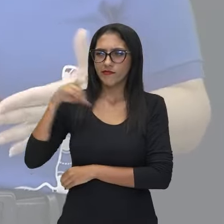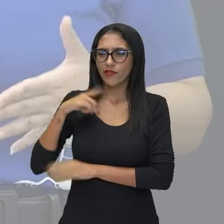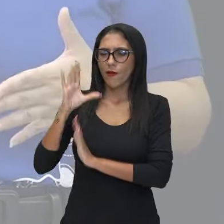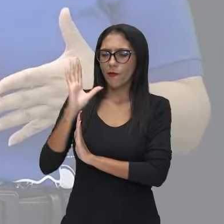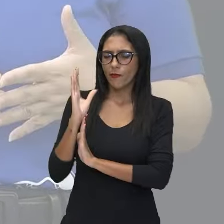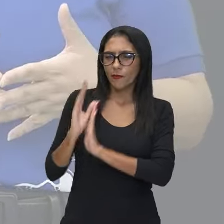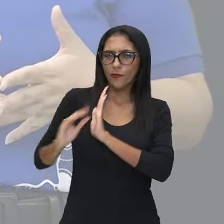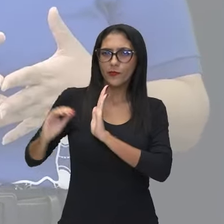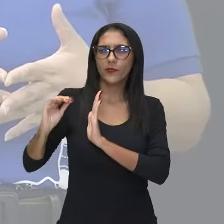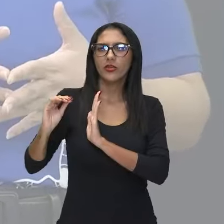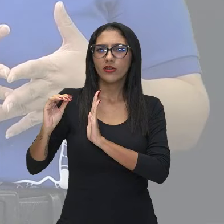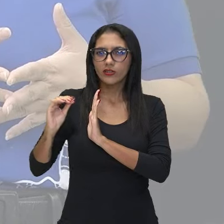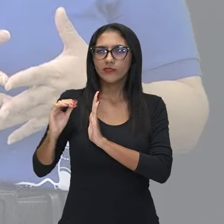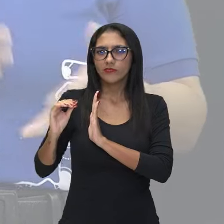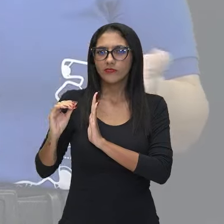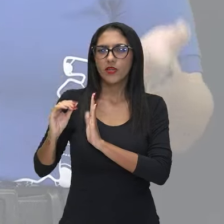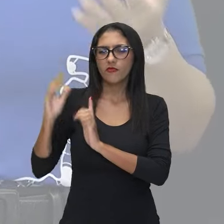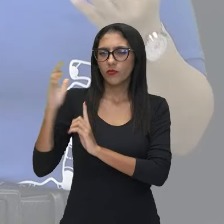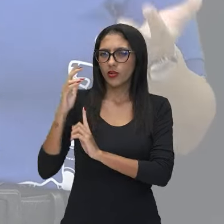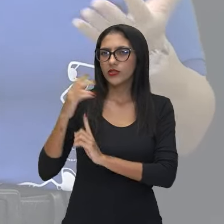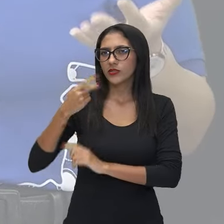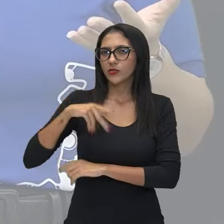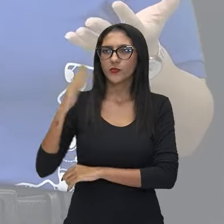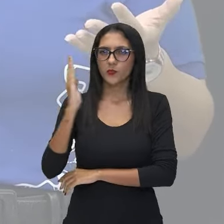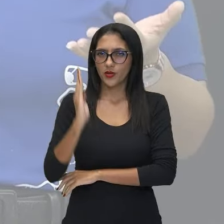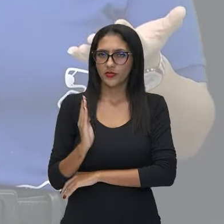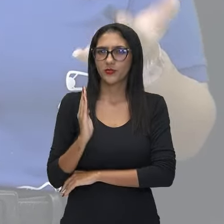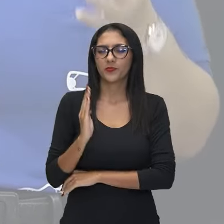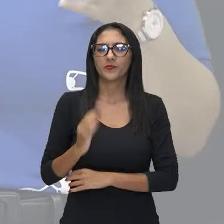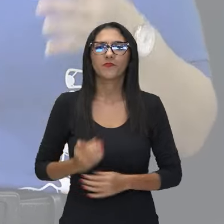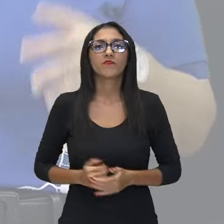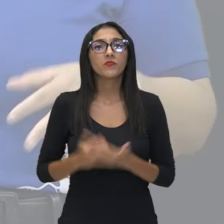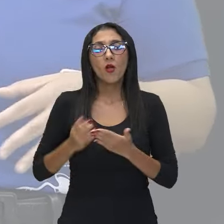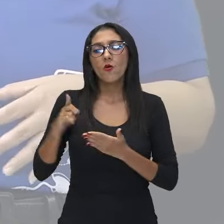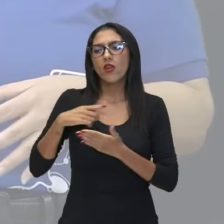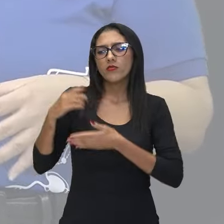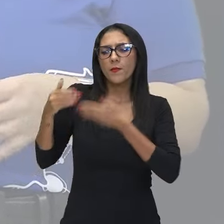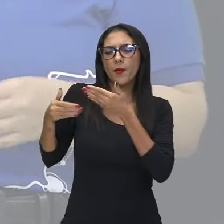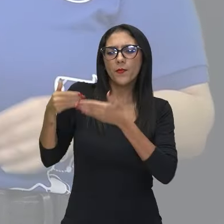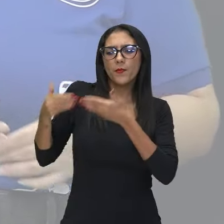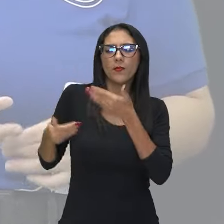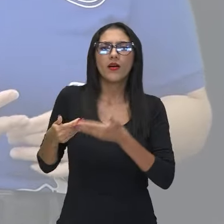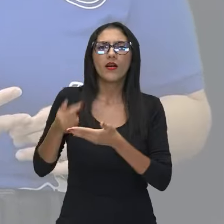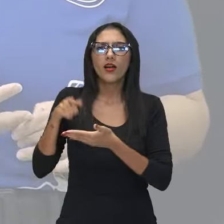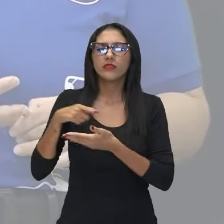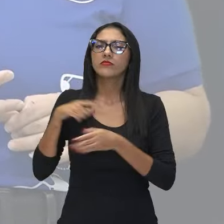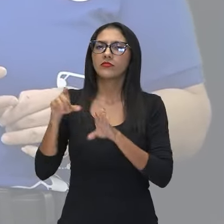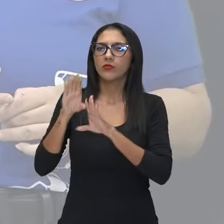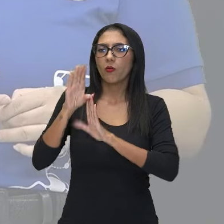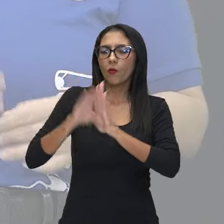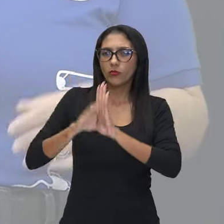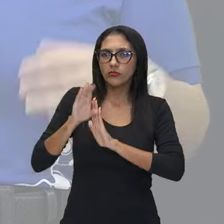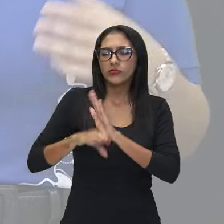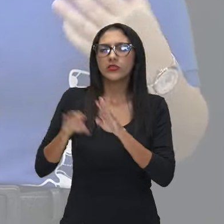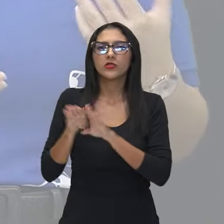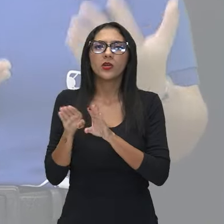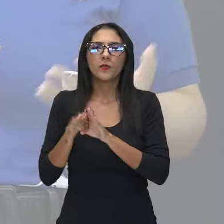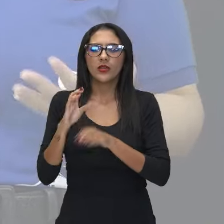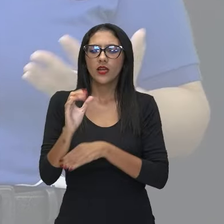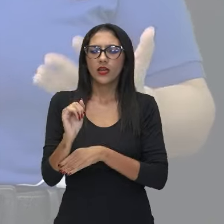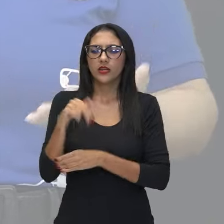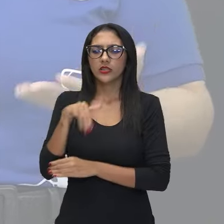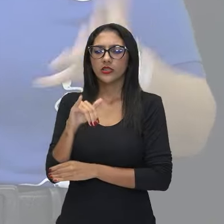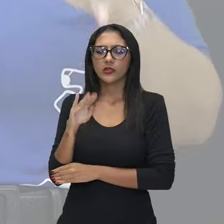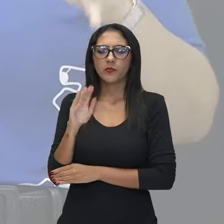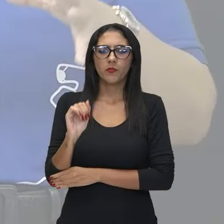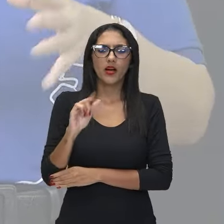das artes modernas naquele momento, não é? E aí, nesse processo, eles também tinham esse conceito do canibalismo cultural, que era